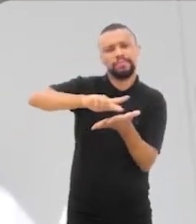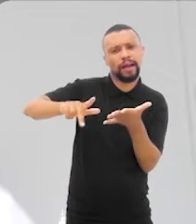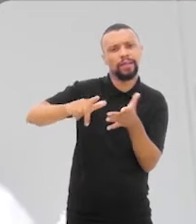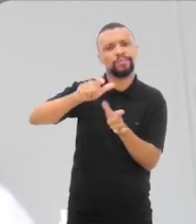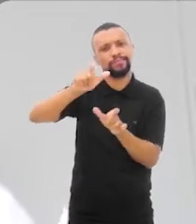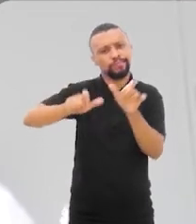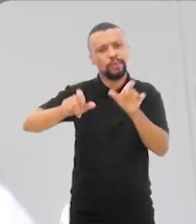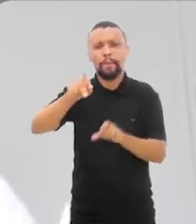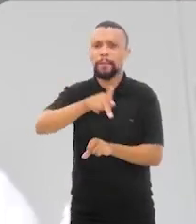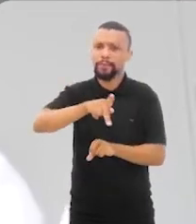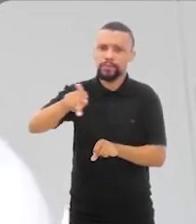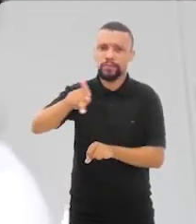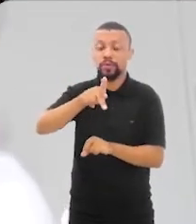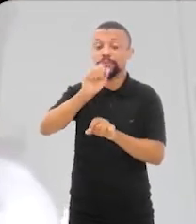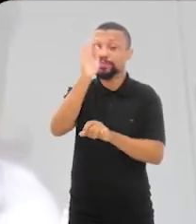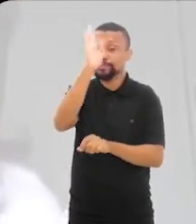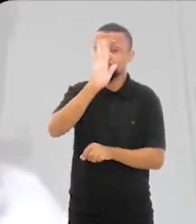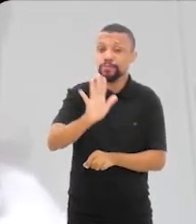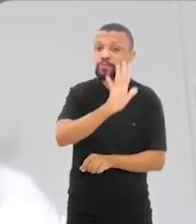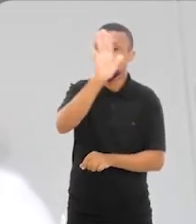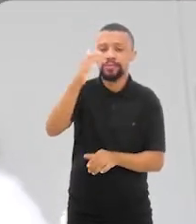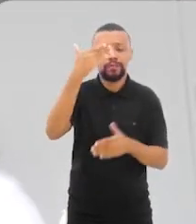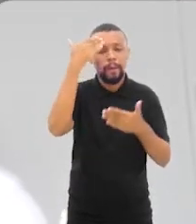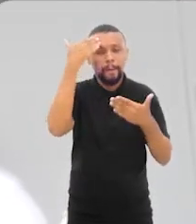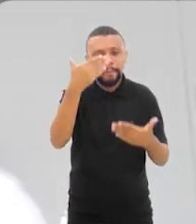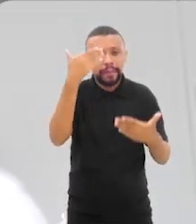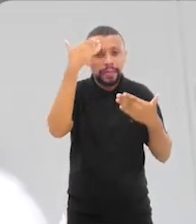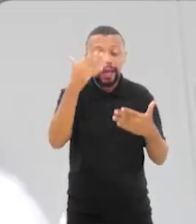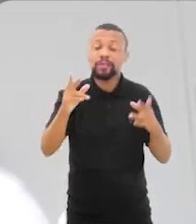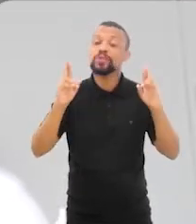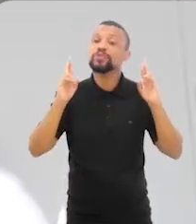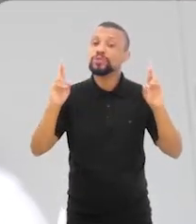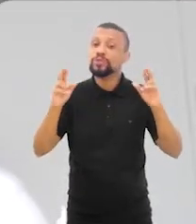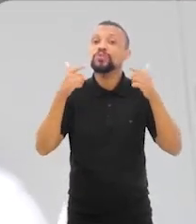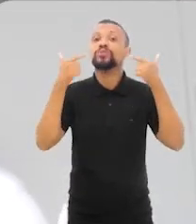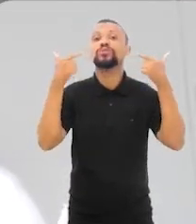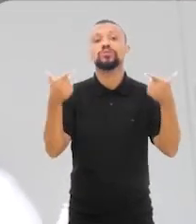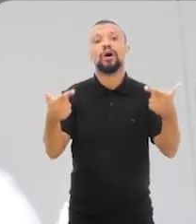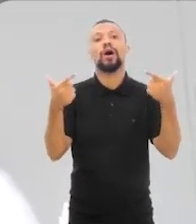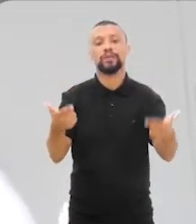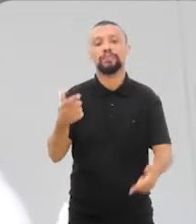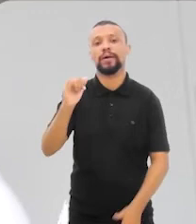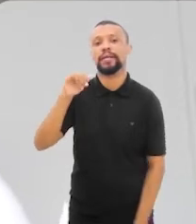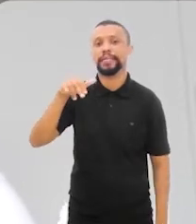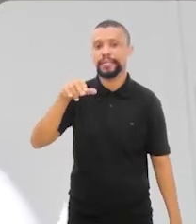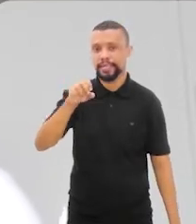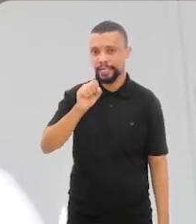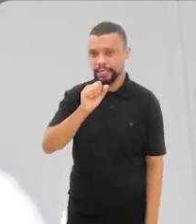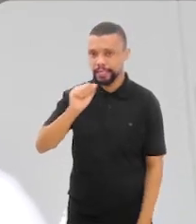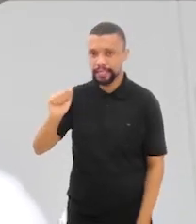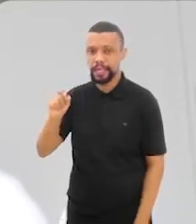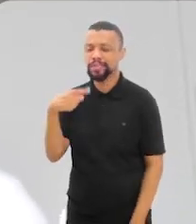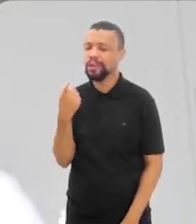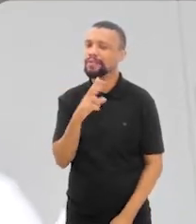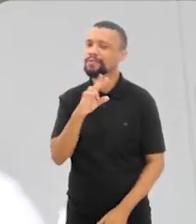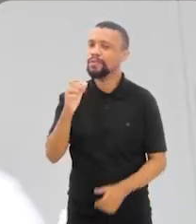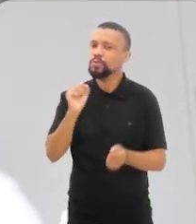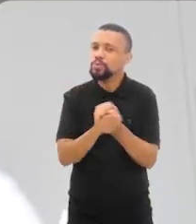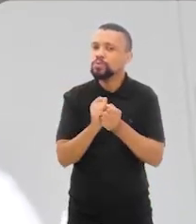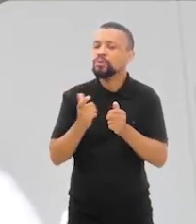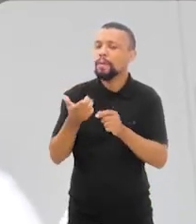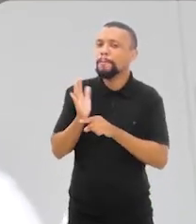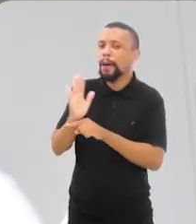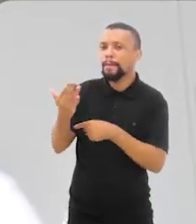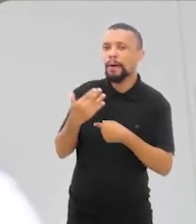pesquisa, envolvendo vários professores em nível nacional. Então, obrigada, desejo sorte para a Inessa e